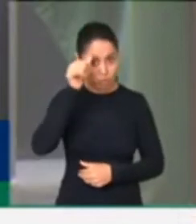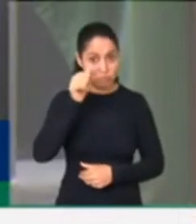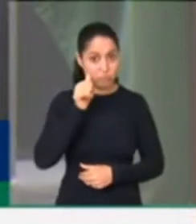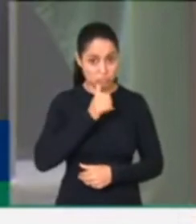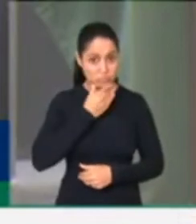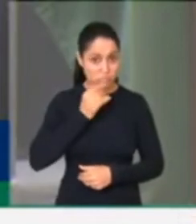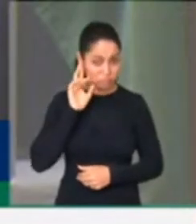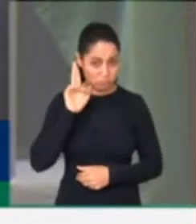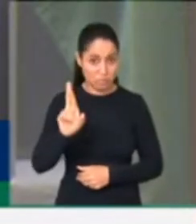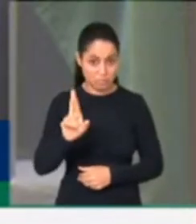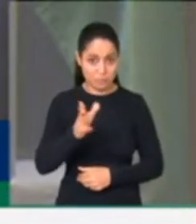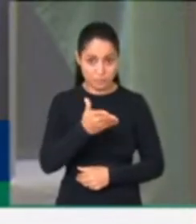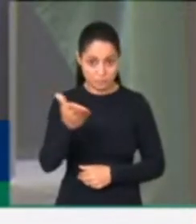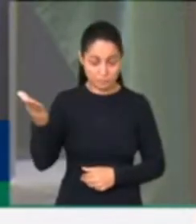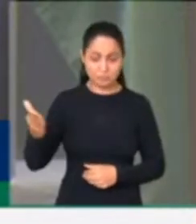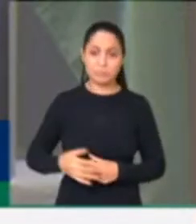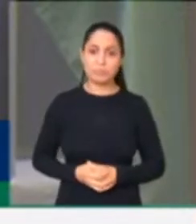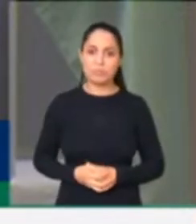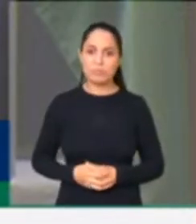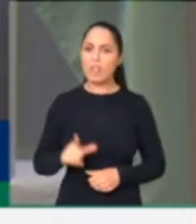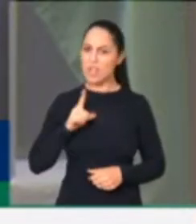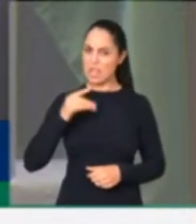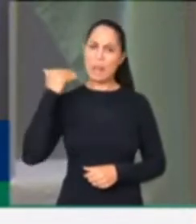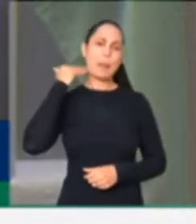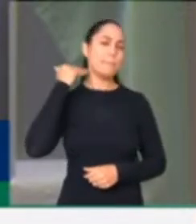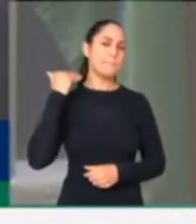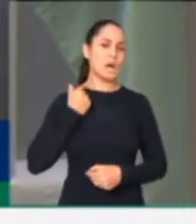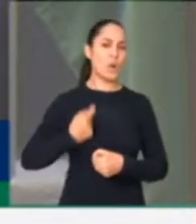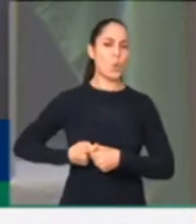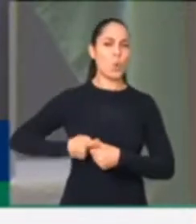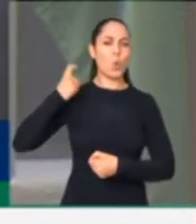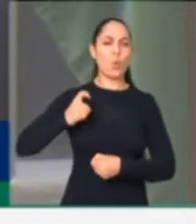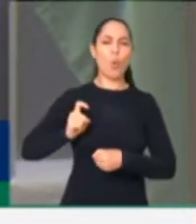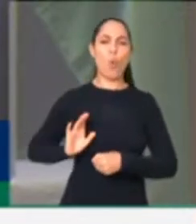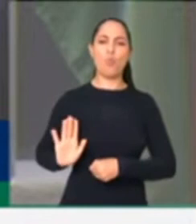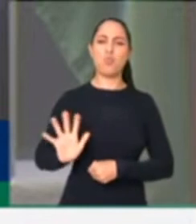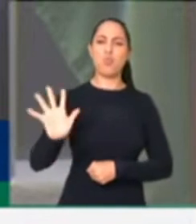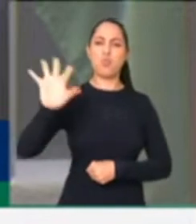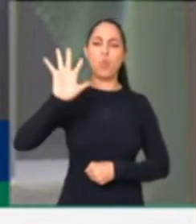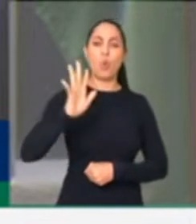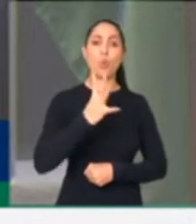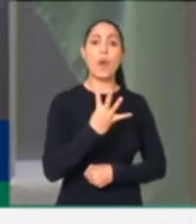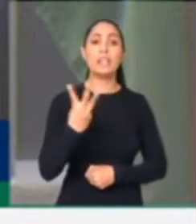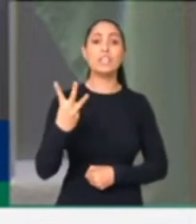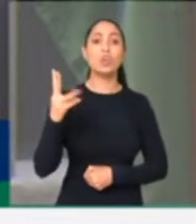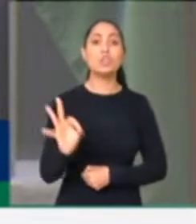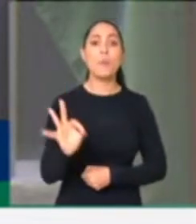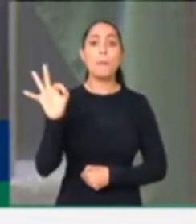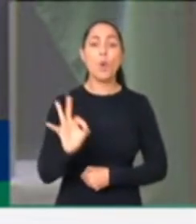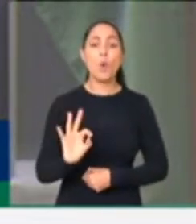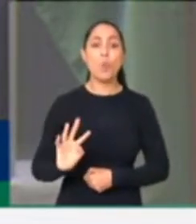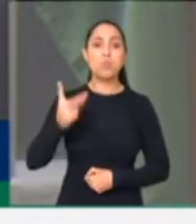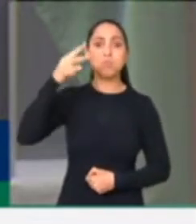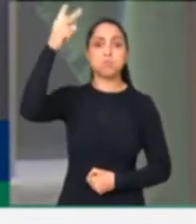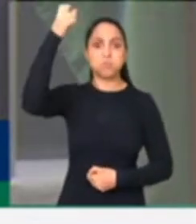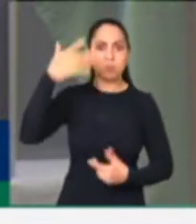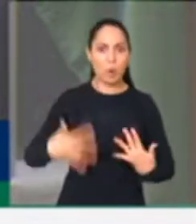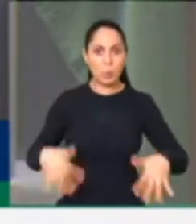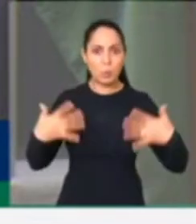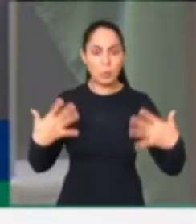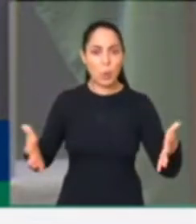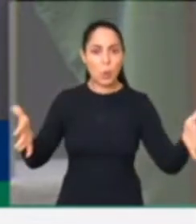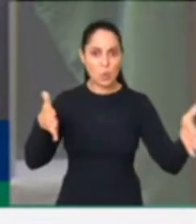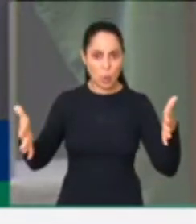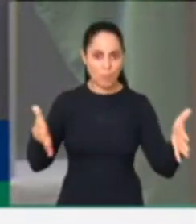bancos aumentou 42% no primeiro trimestre desse ano em relação ao primeiro